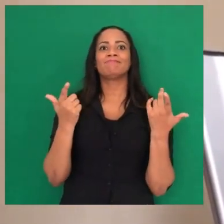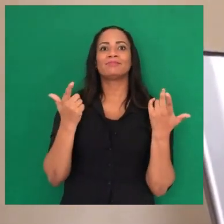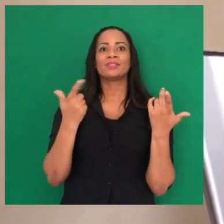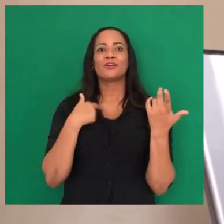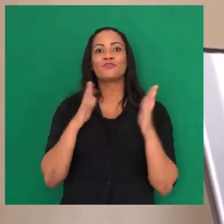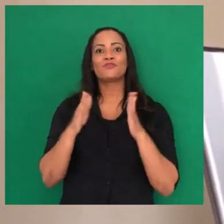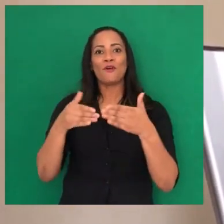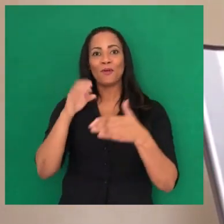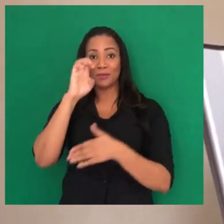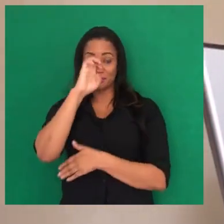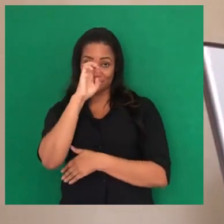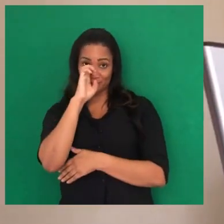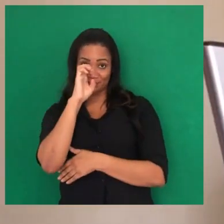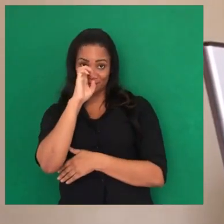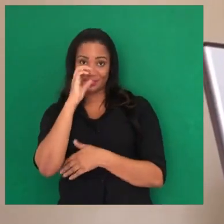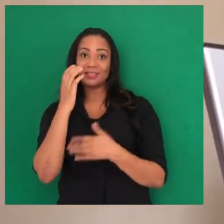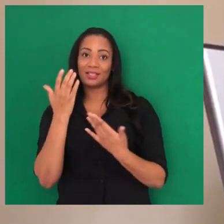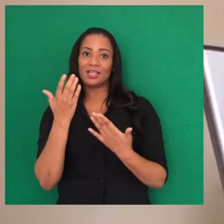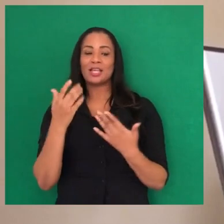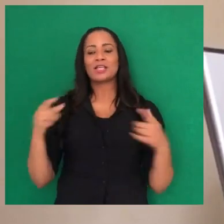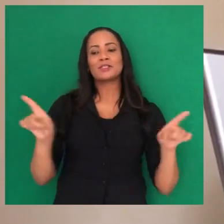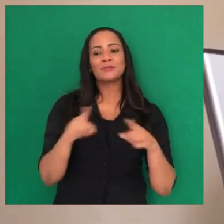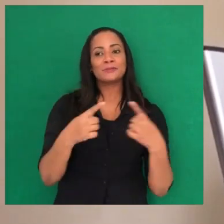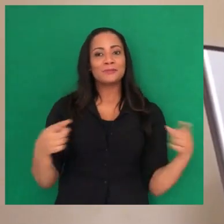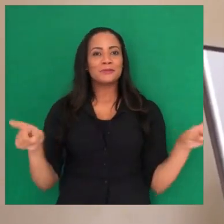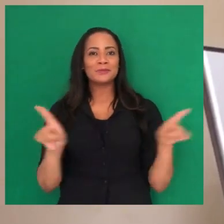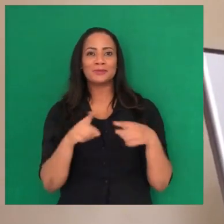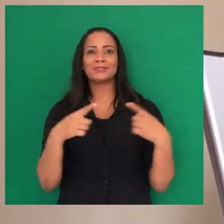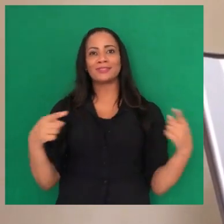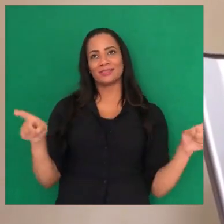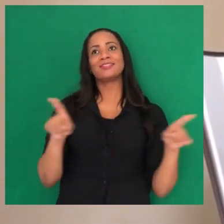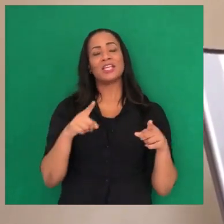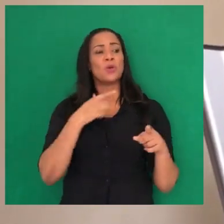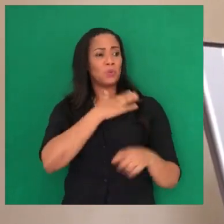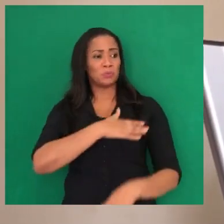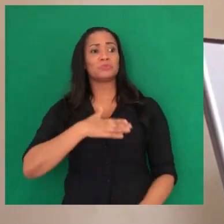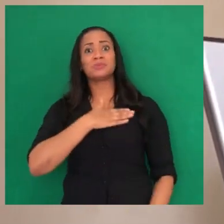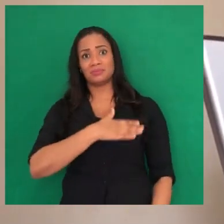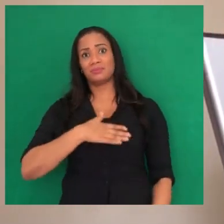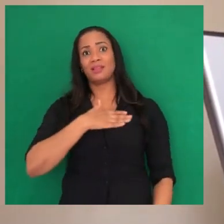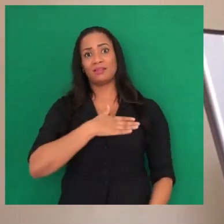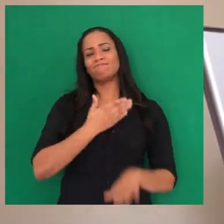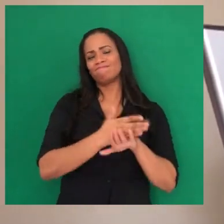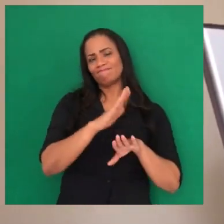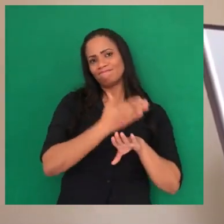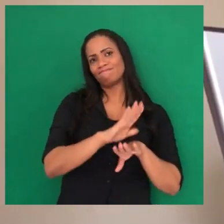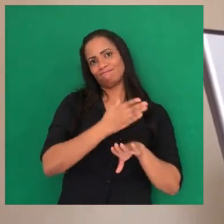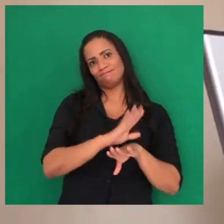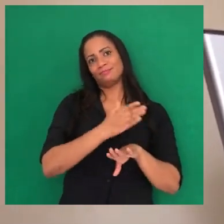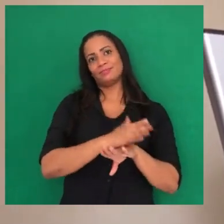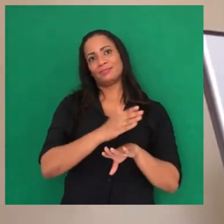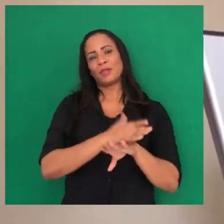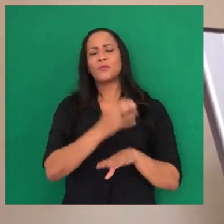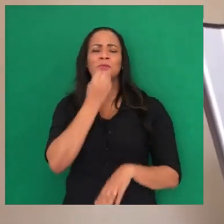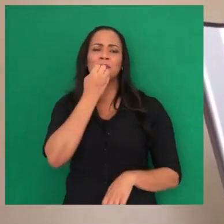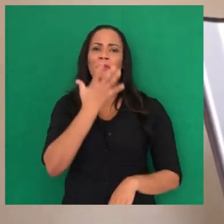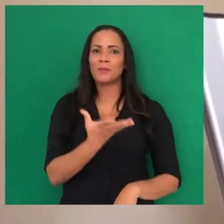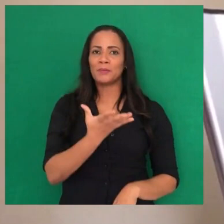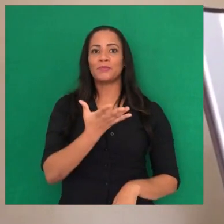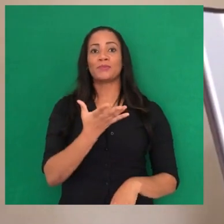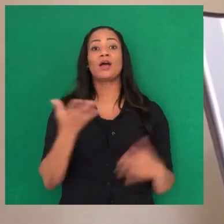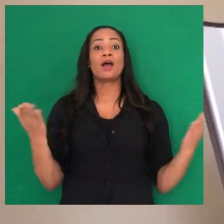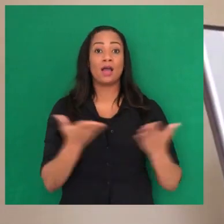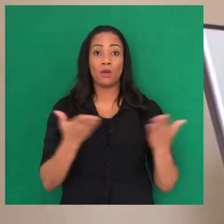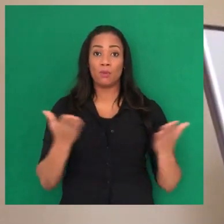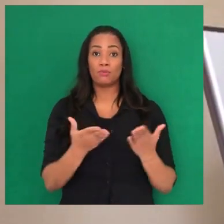gospel, né? E tocar essas músicas gospel. E gostei muito, estou praticando muito isso, né? Está muito